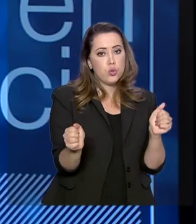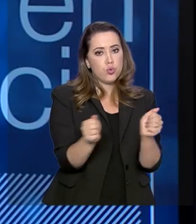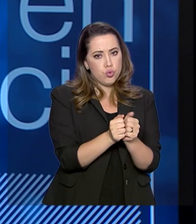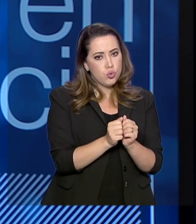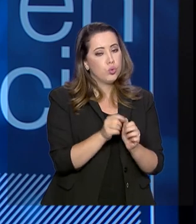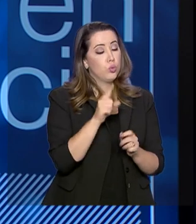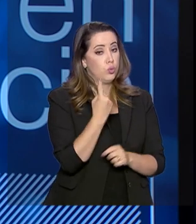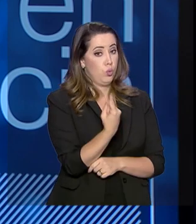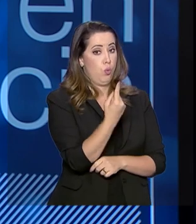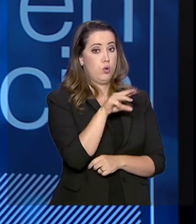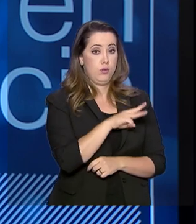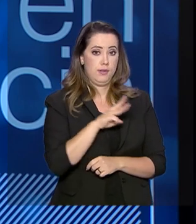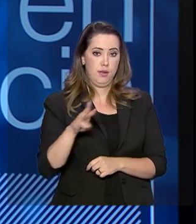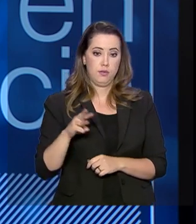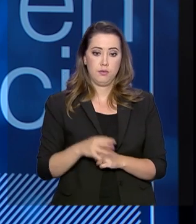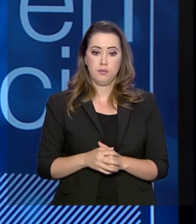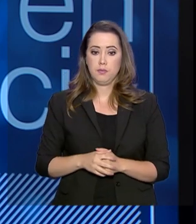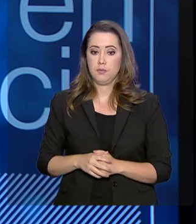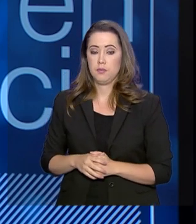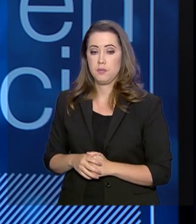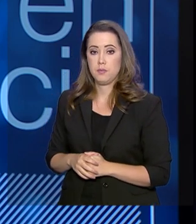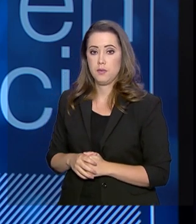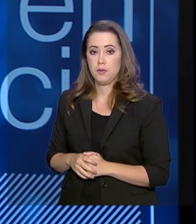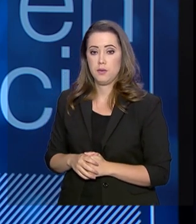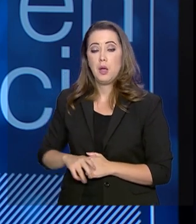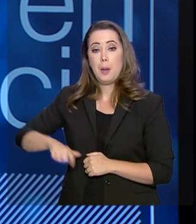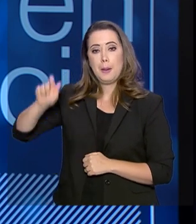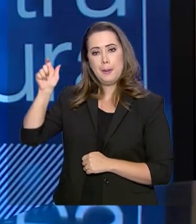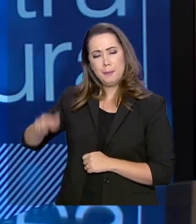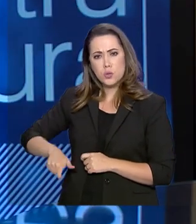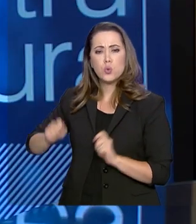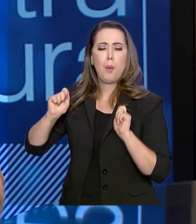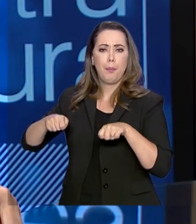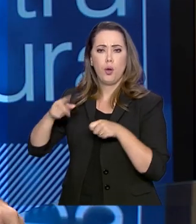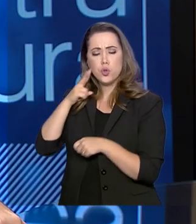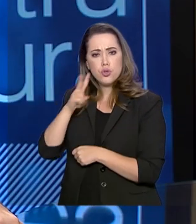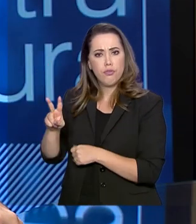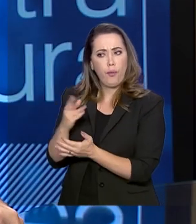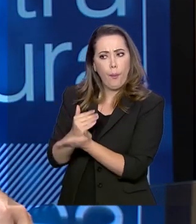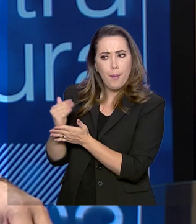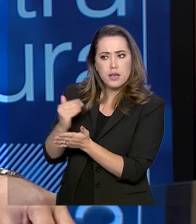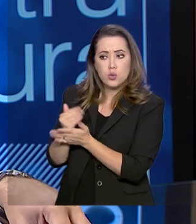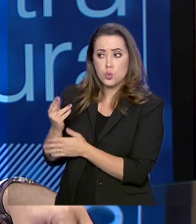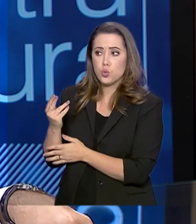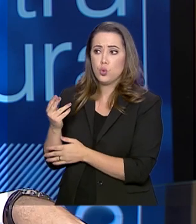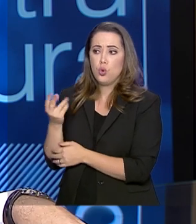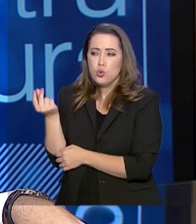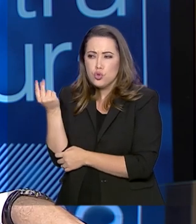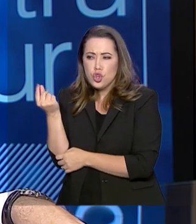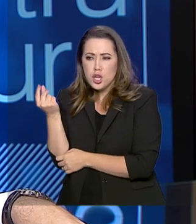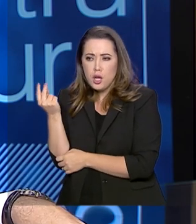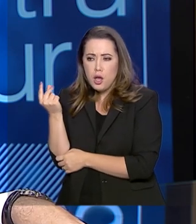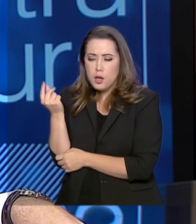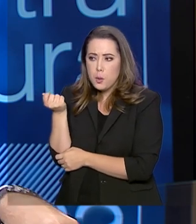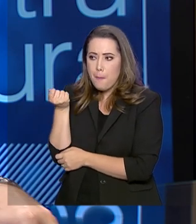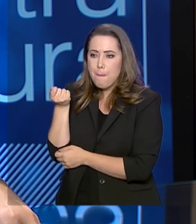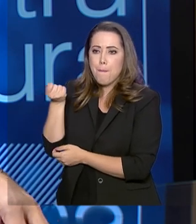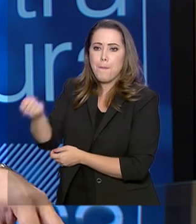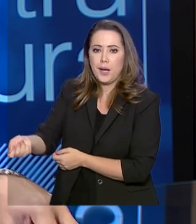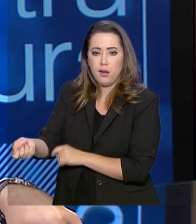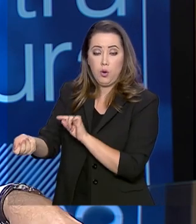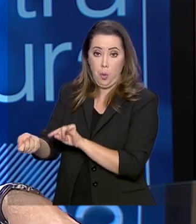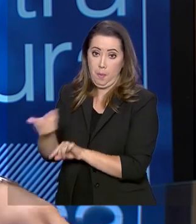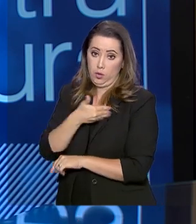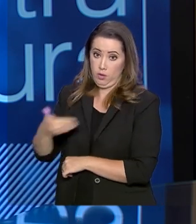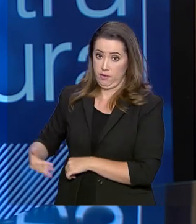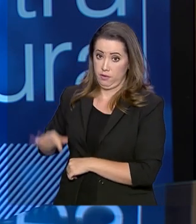tecnológica. A pessoa vai poder acompanhar desde quando o recurso é empregado pelo governo federal,